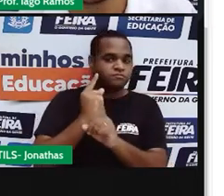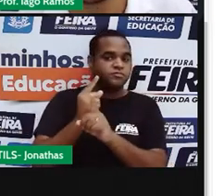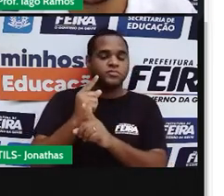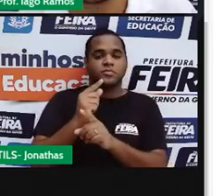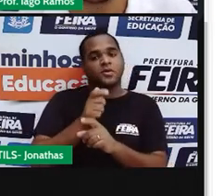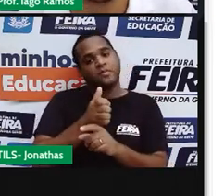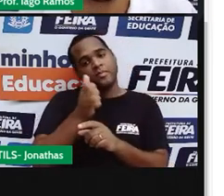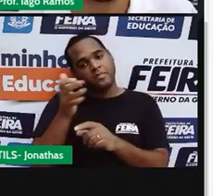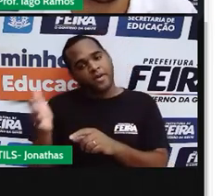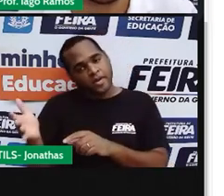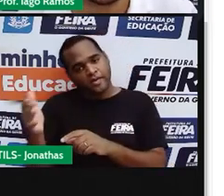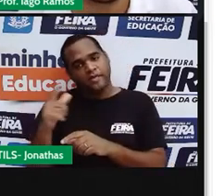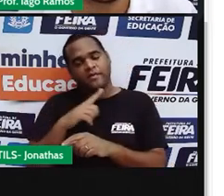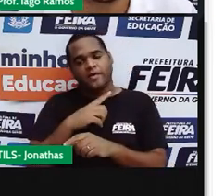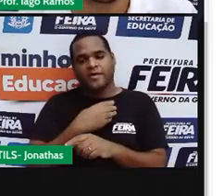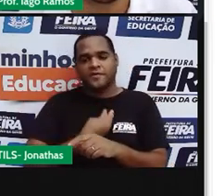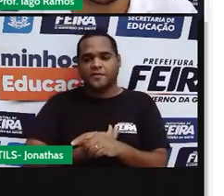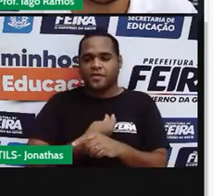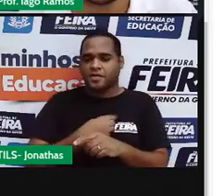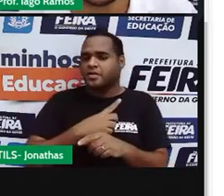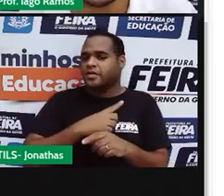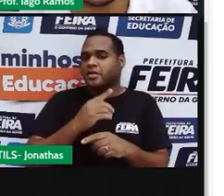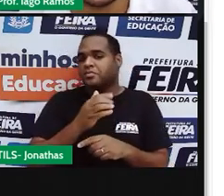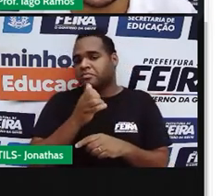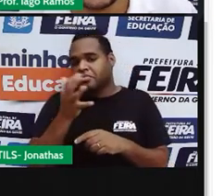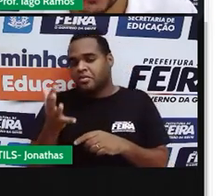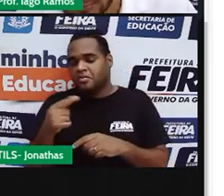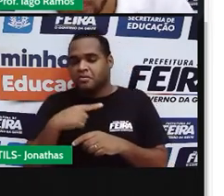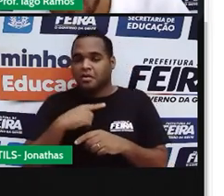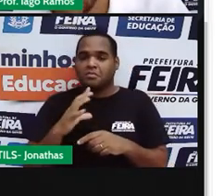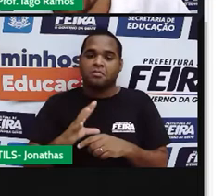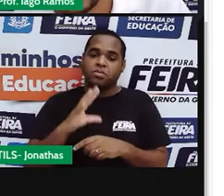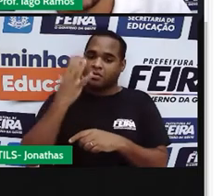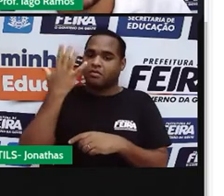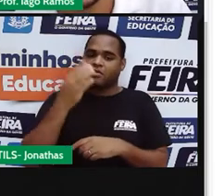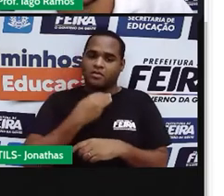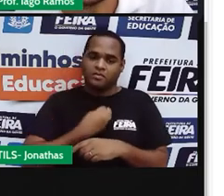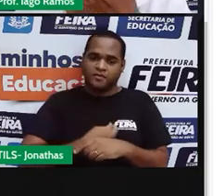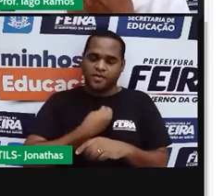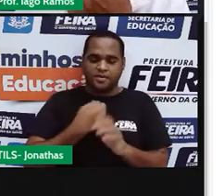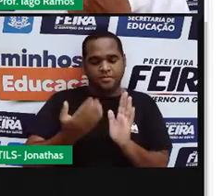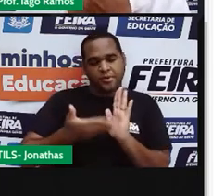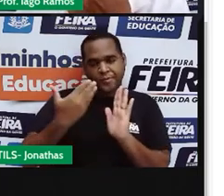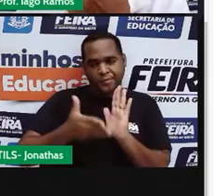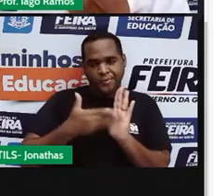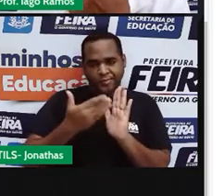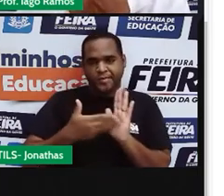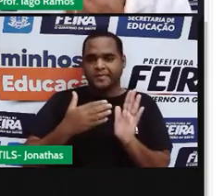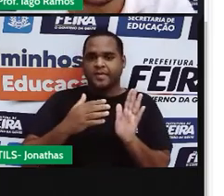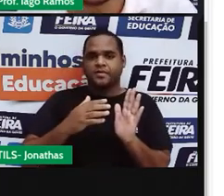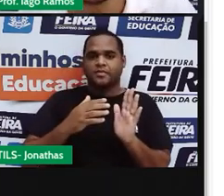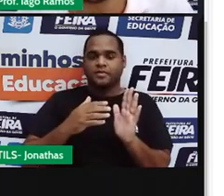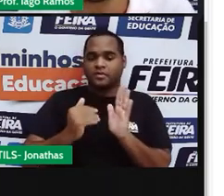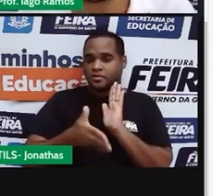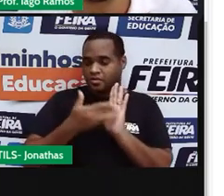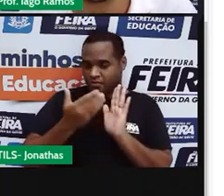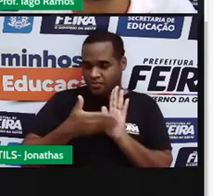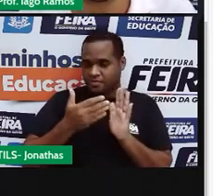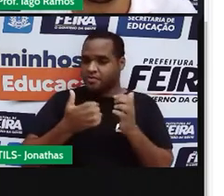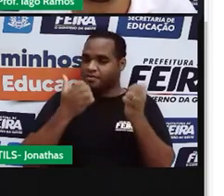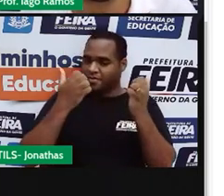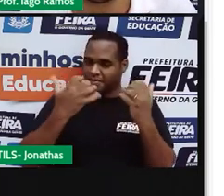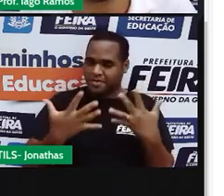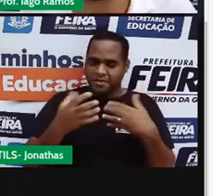Essa situação é uma situação que foi retirada de um livro didático, tudo bem? Esse livro